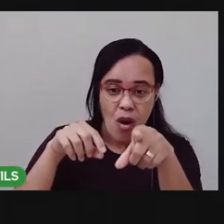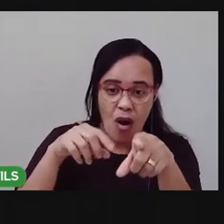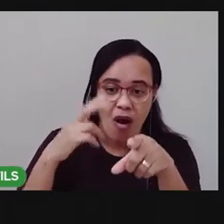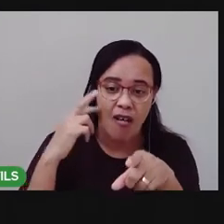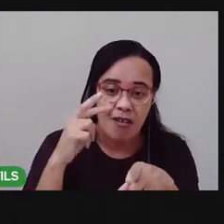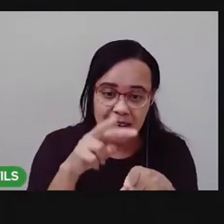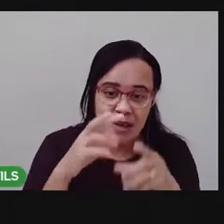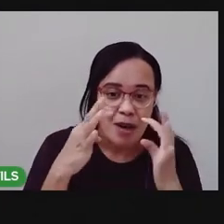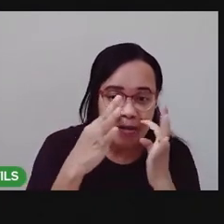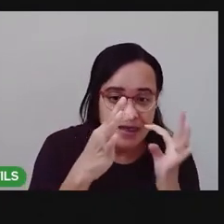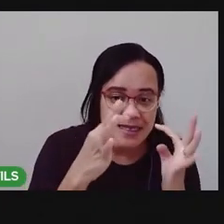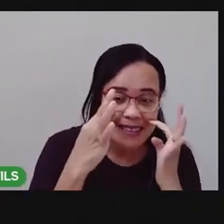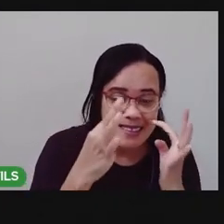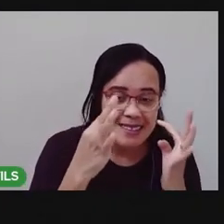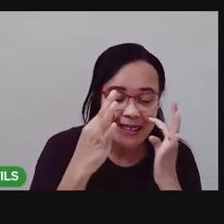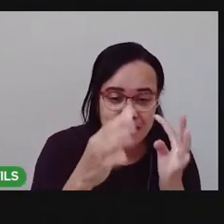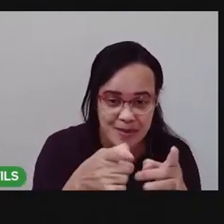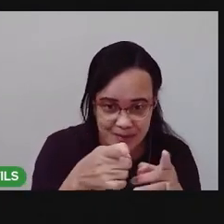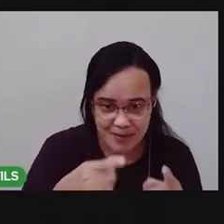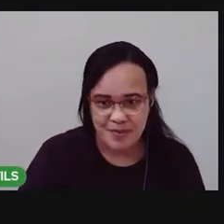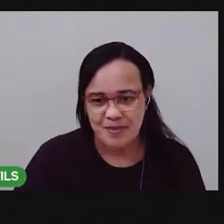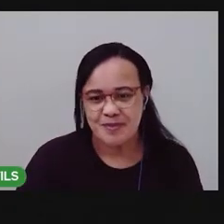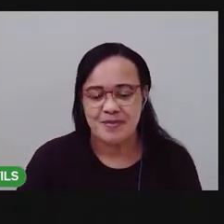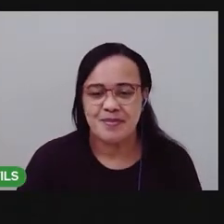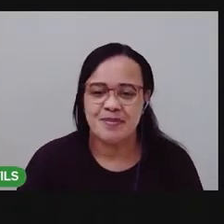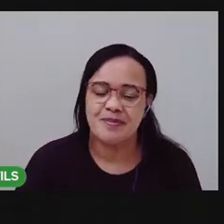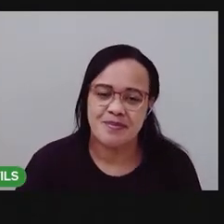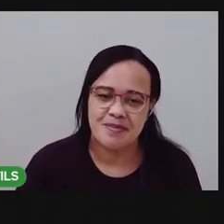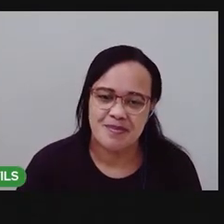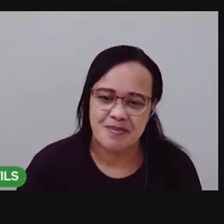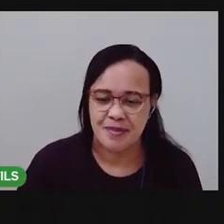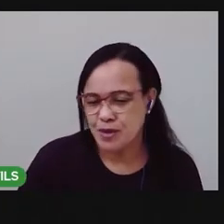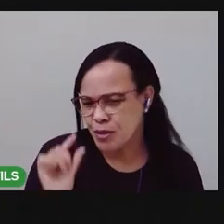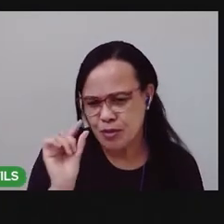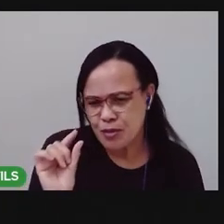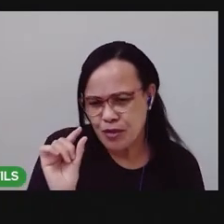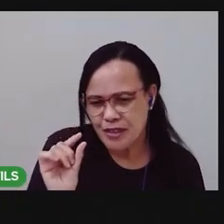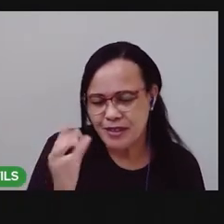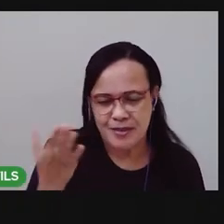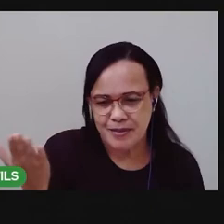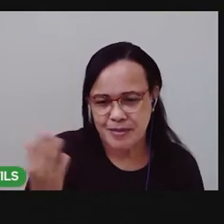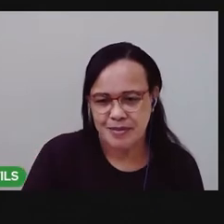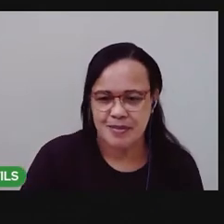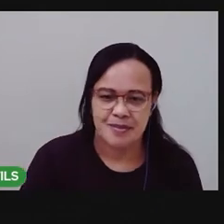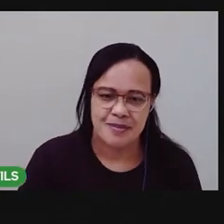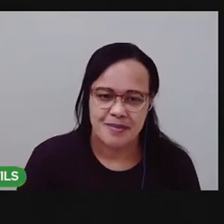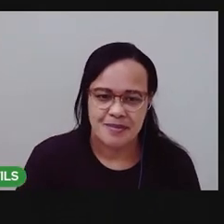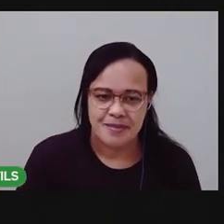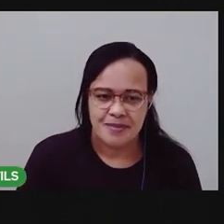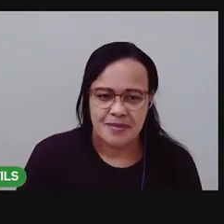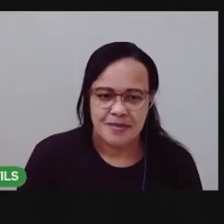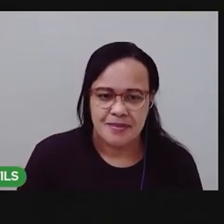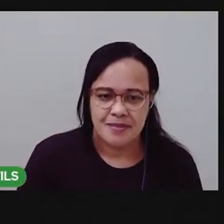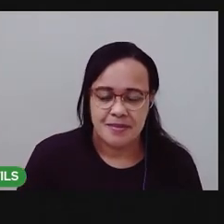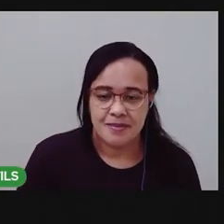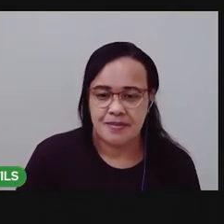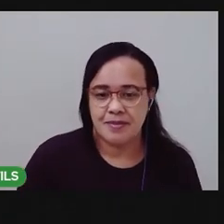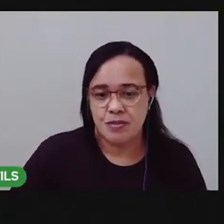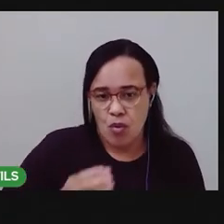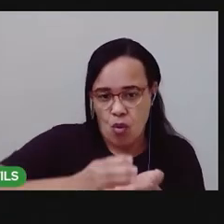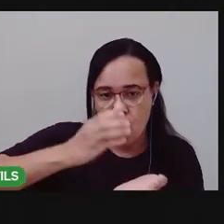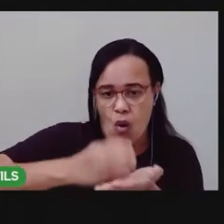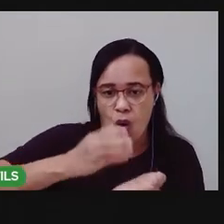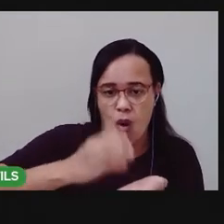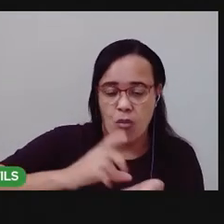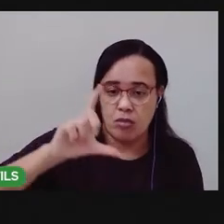veja para o que é que vai acontecer por isso que eu botei só um pouquinho tem que ser um recipiente alto para ele não